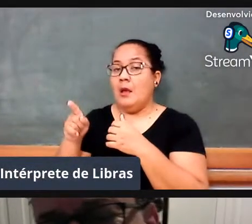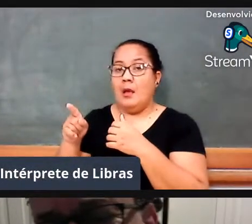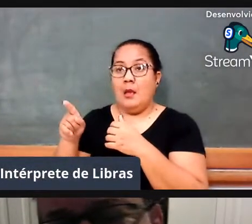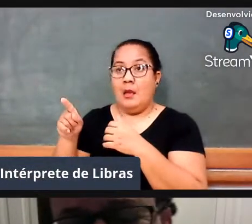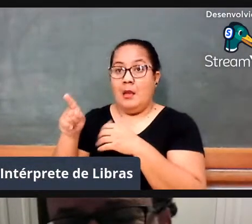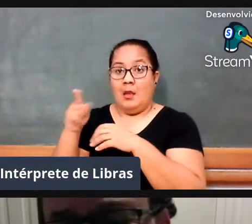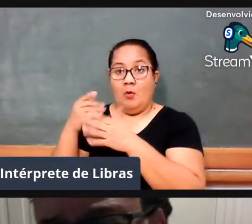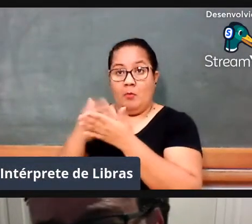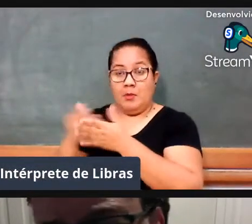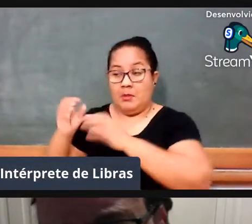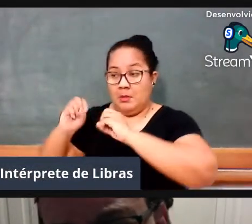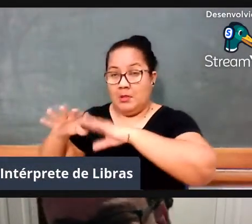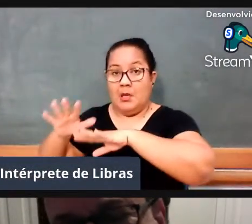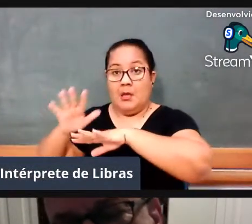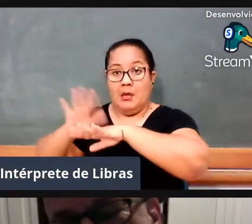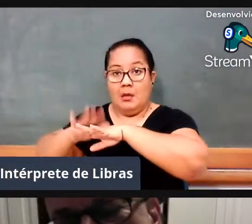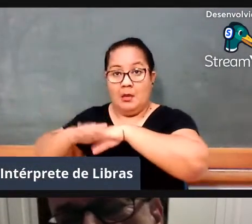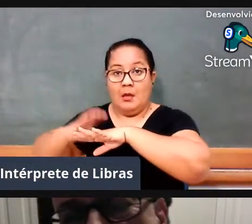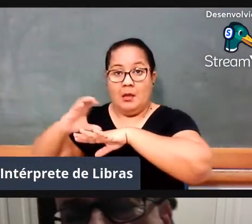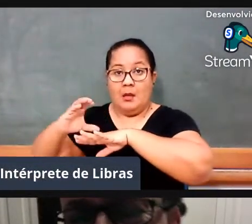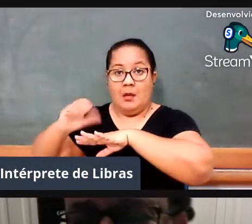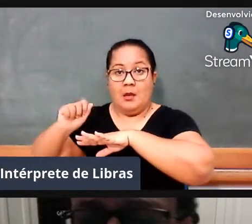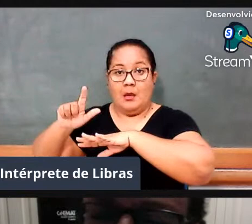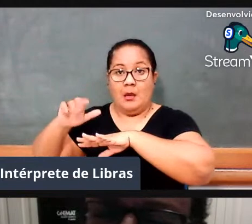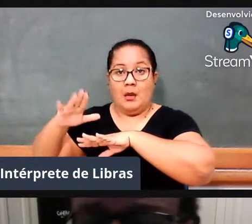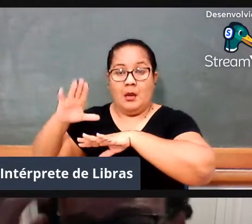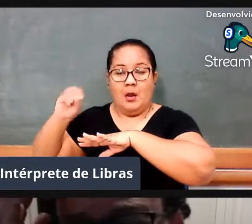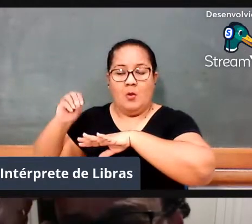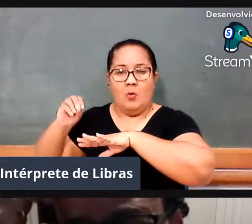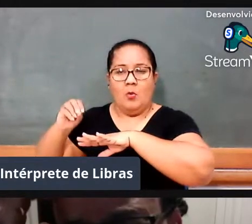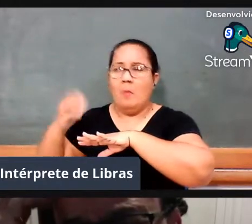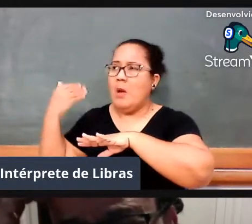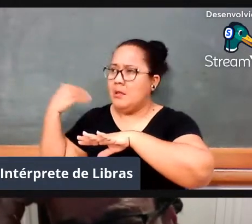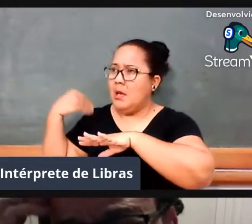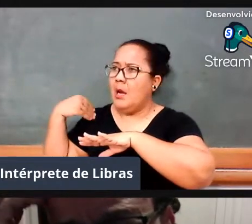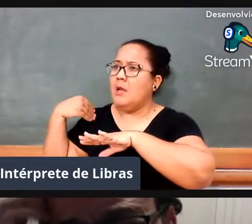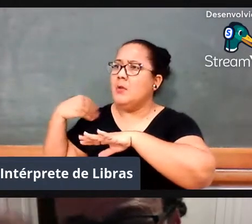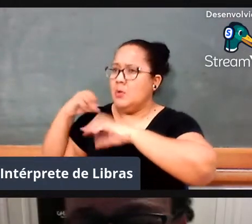E agora cálculo matricial não tem mais, não é? Por que que, enfim,